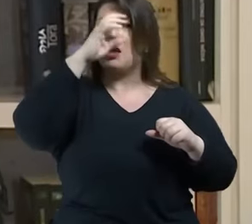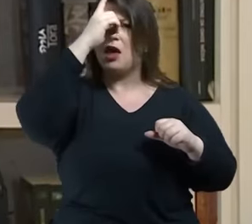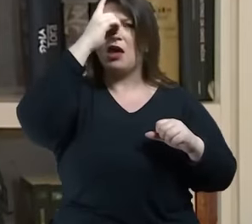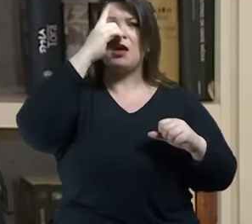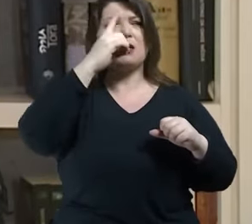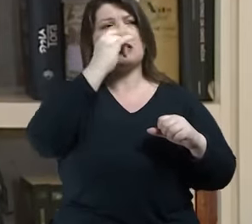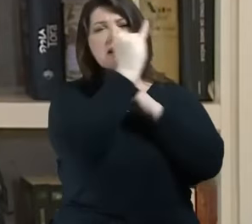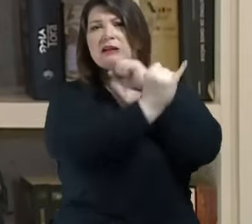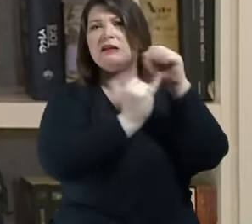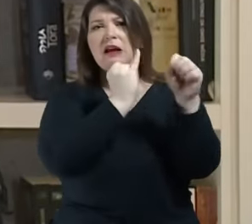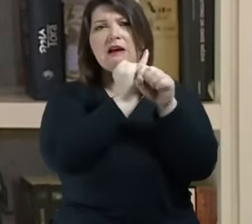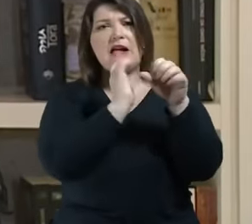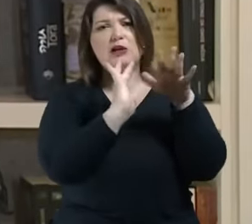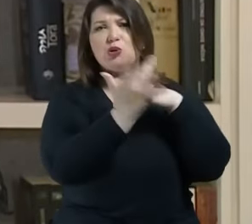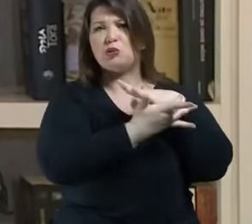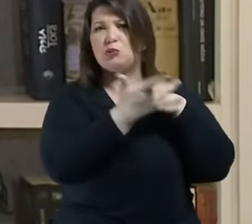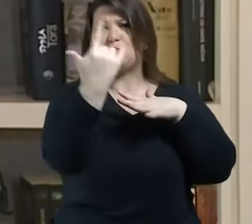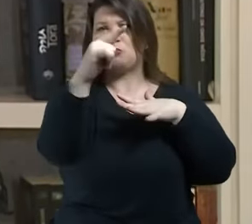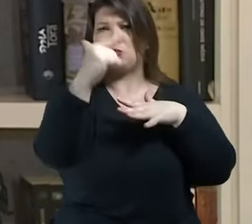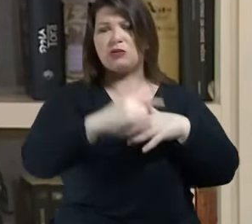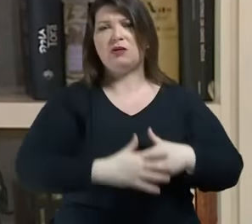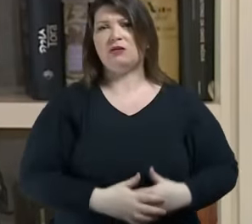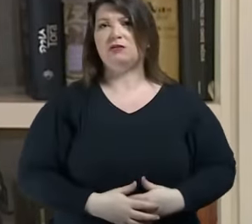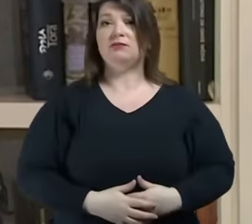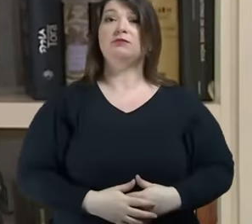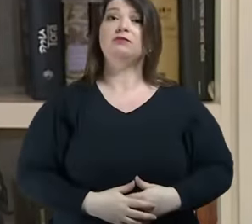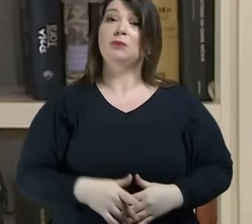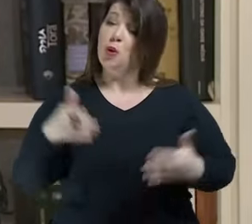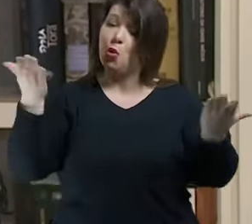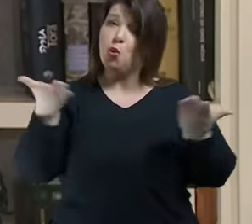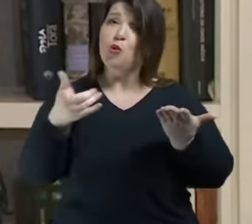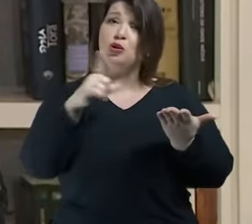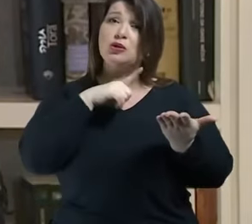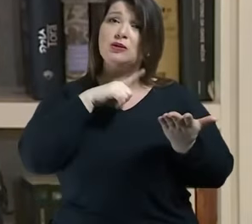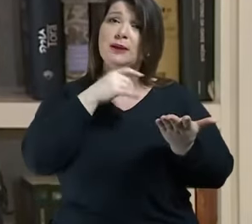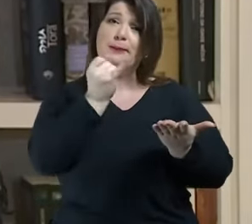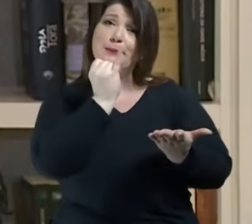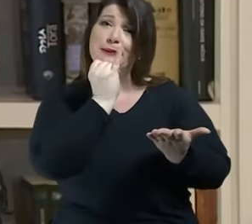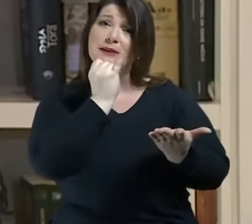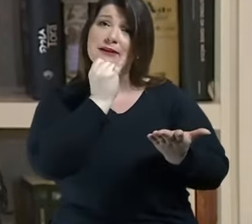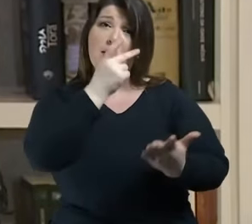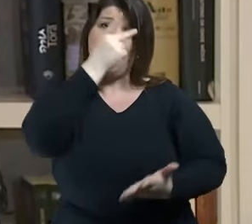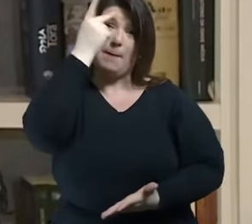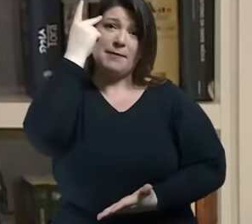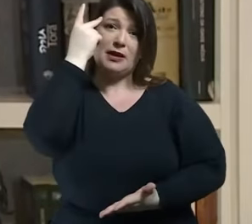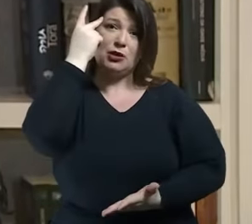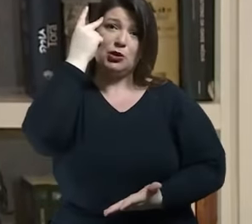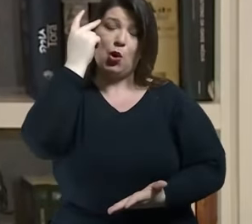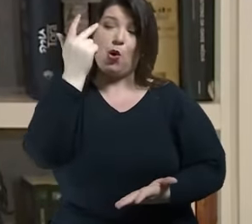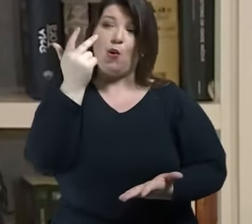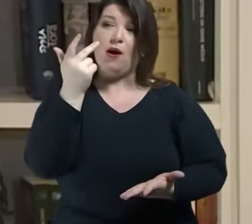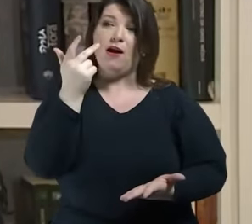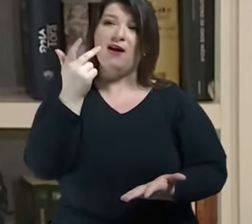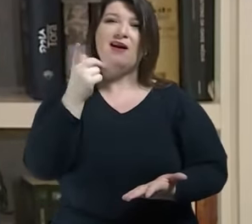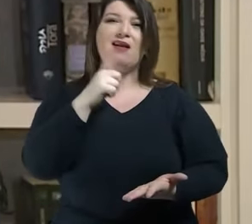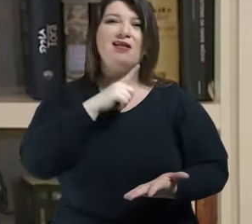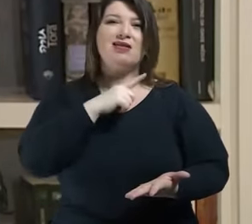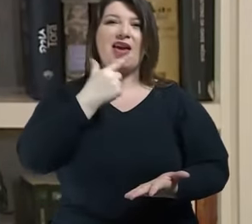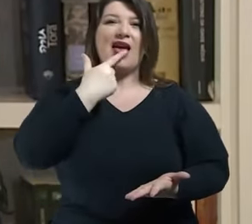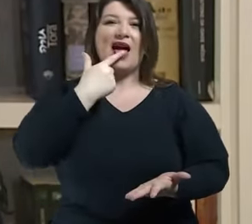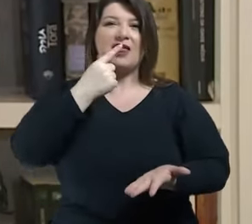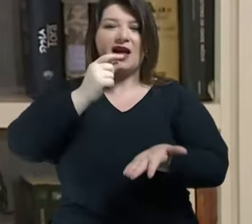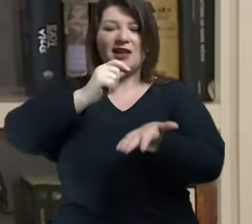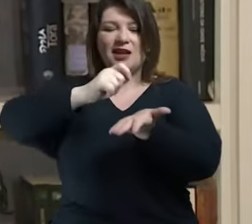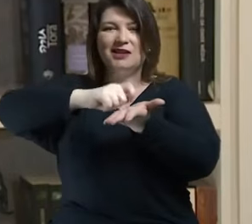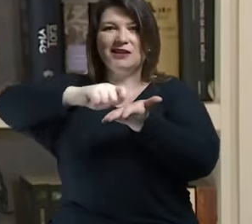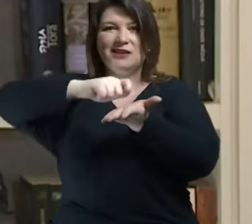há pessoas que hoje usam caneta tinteiro em plena era das impressoras digitais como há hoje